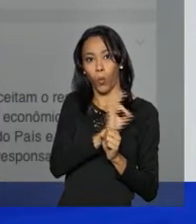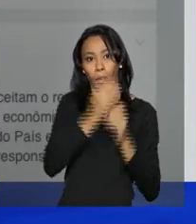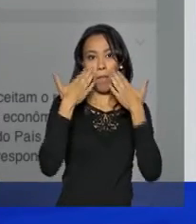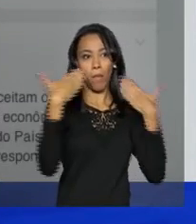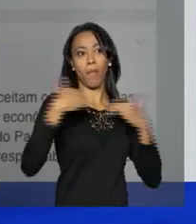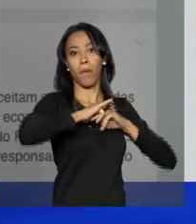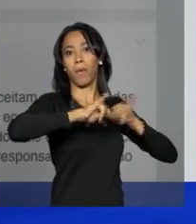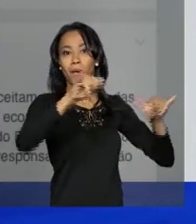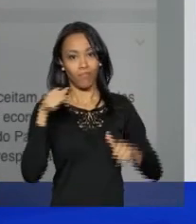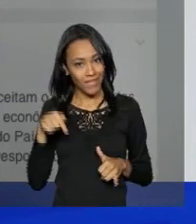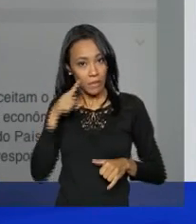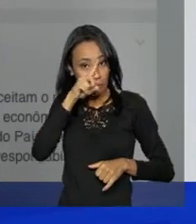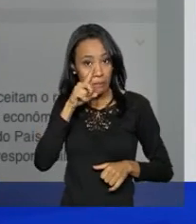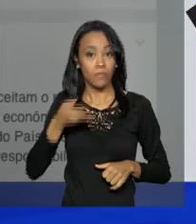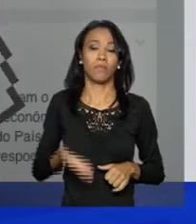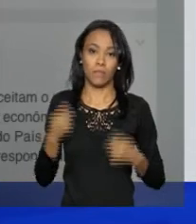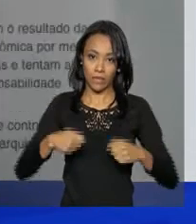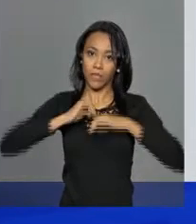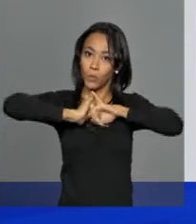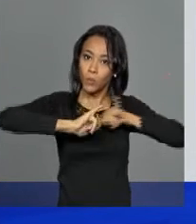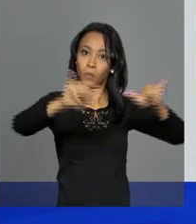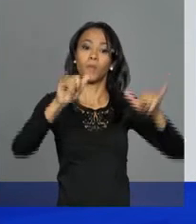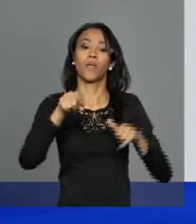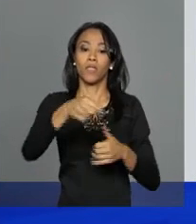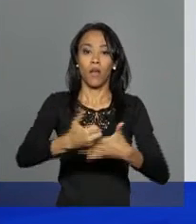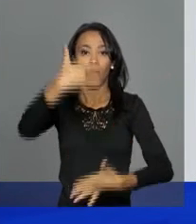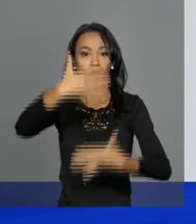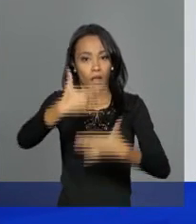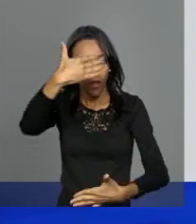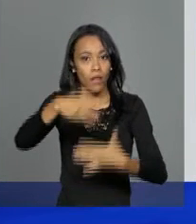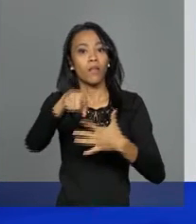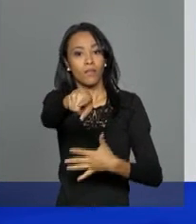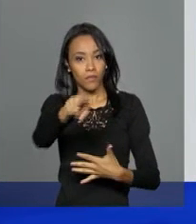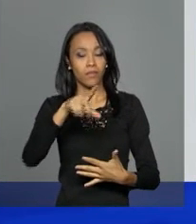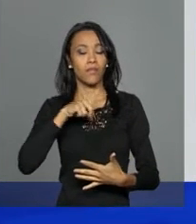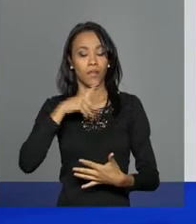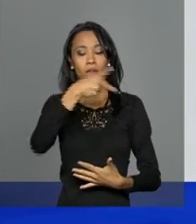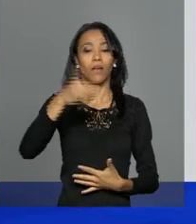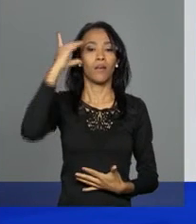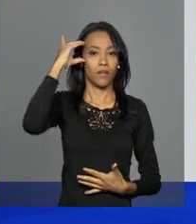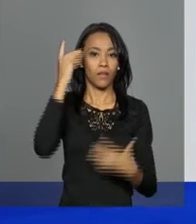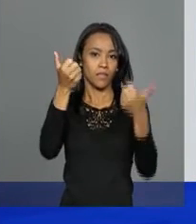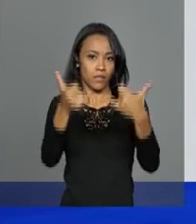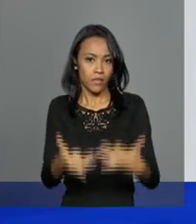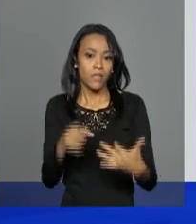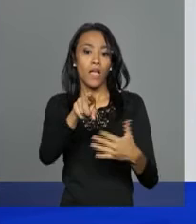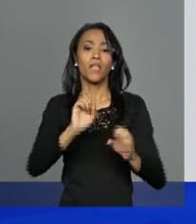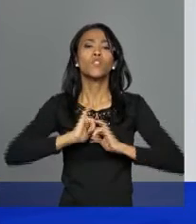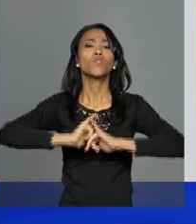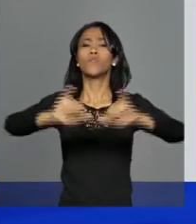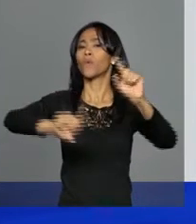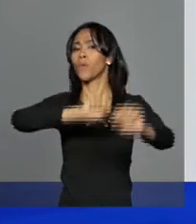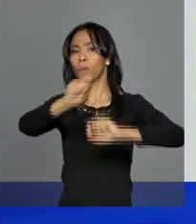com textos e vídeos, foi citado hoje pela presidenta Dilma Rousseff na página dela em uma rede social. Na publicação, a